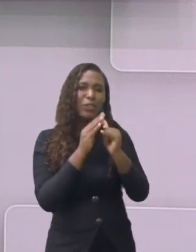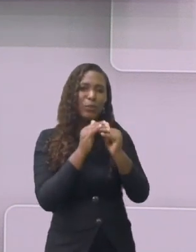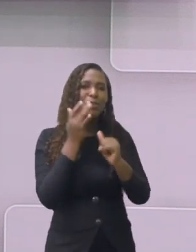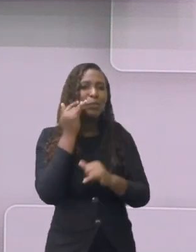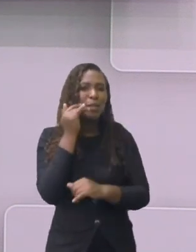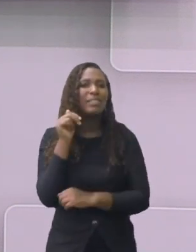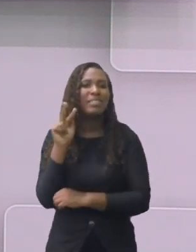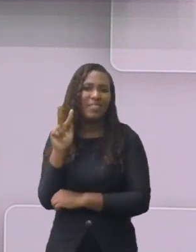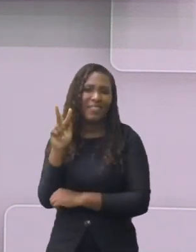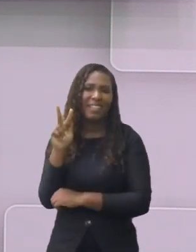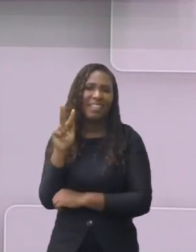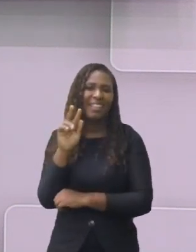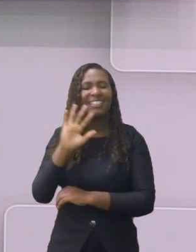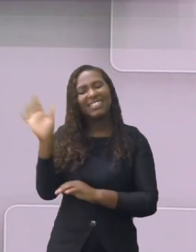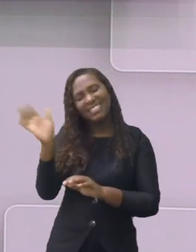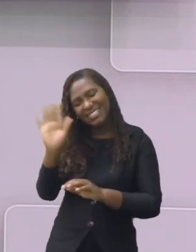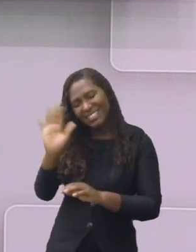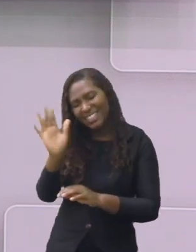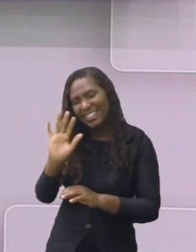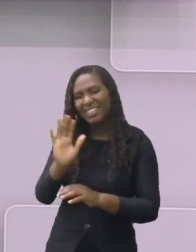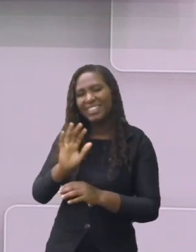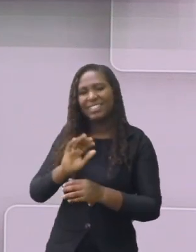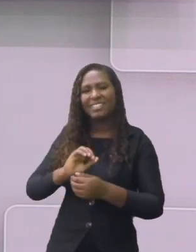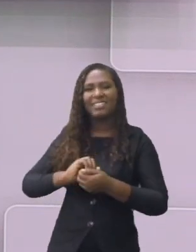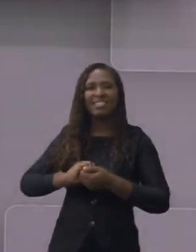SMEDGV. Até a próxima aula!